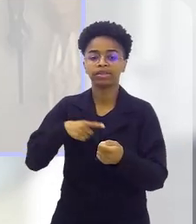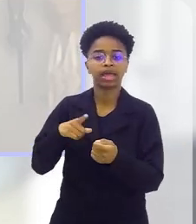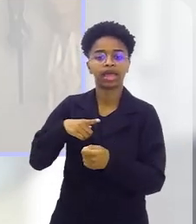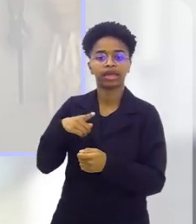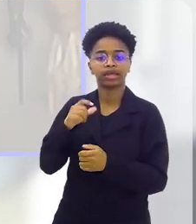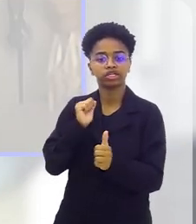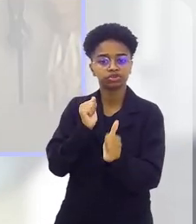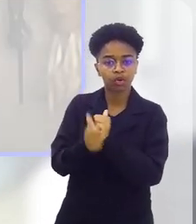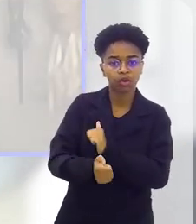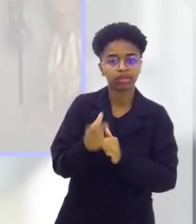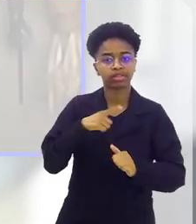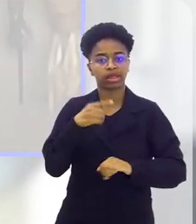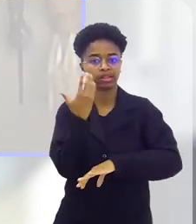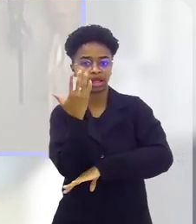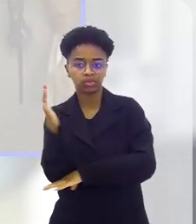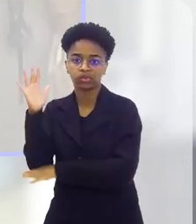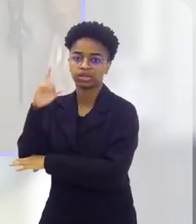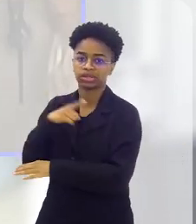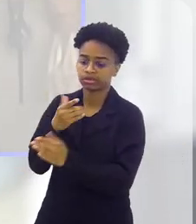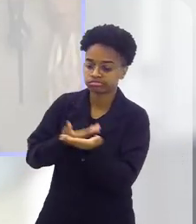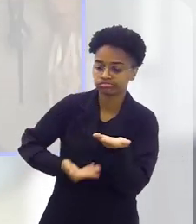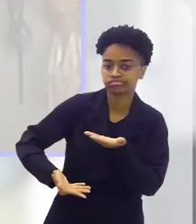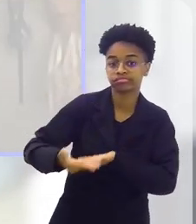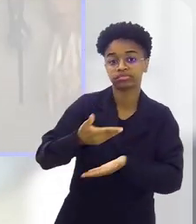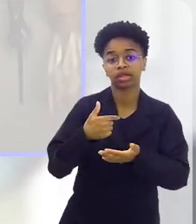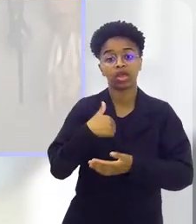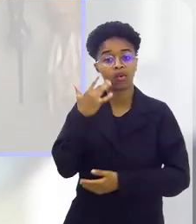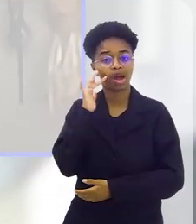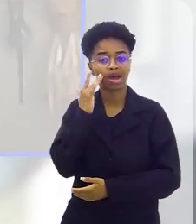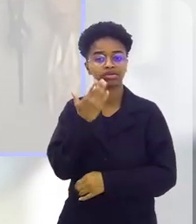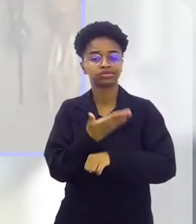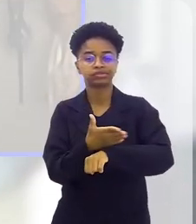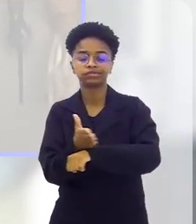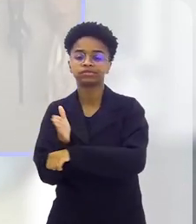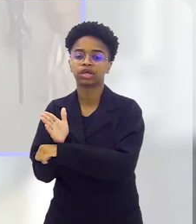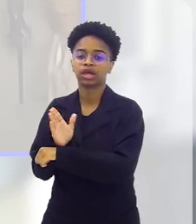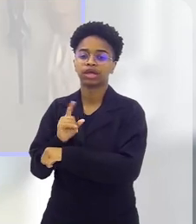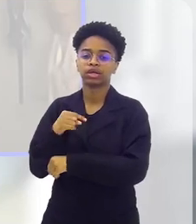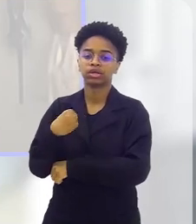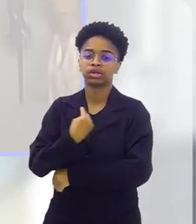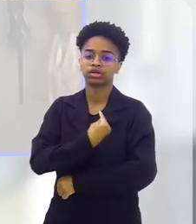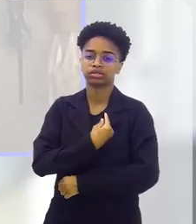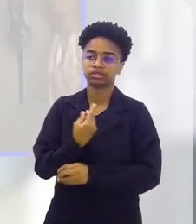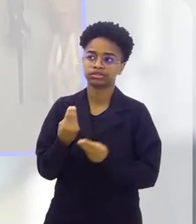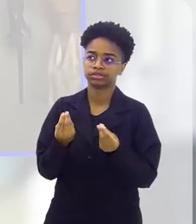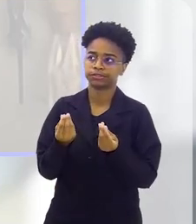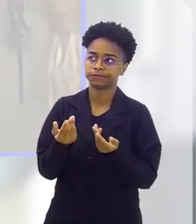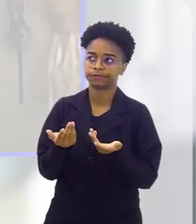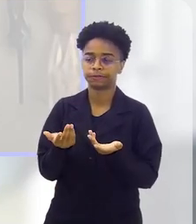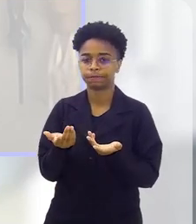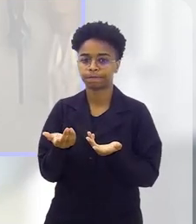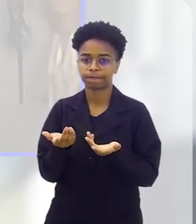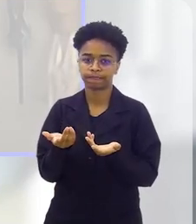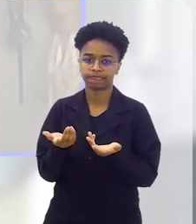esporte, tem a natureza envolvida. Então, eu acho que a todo tempo a gente